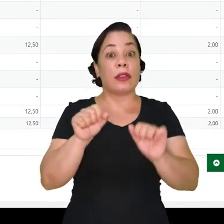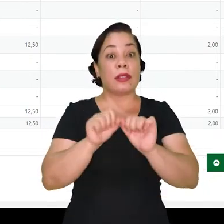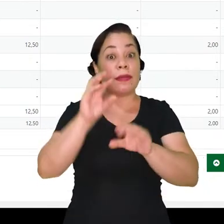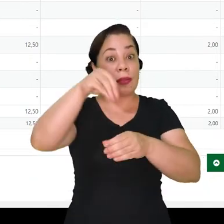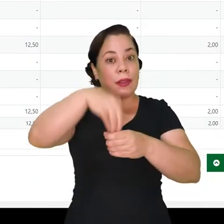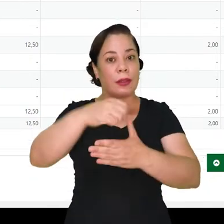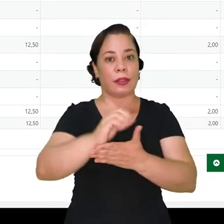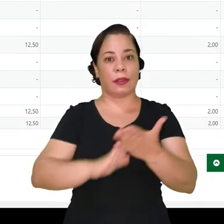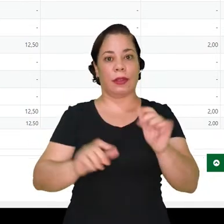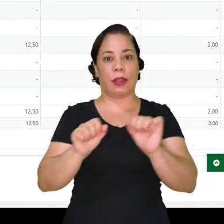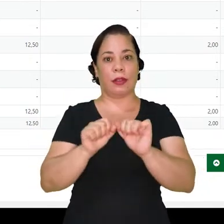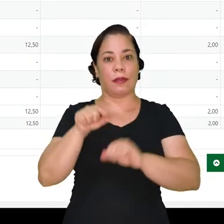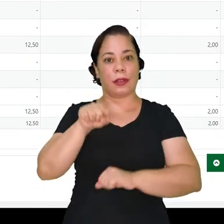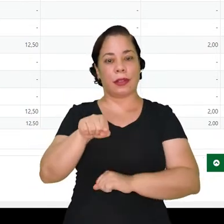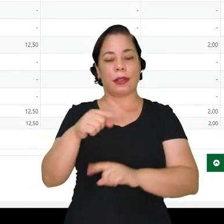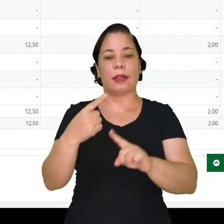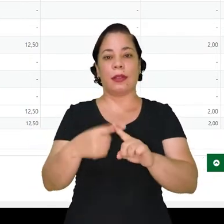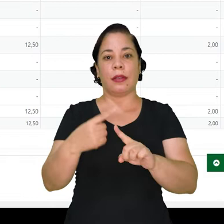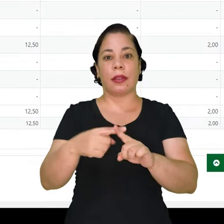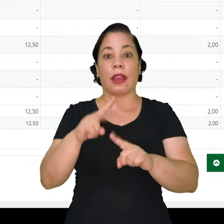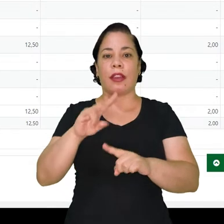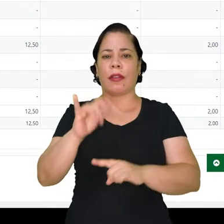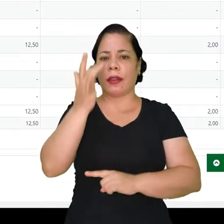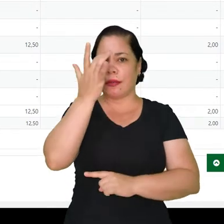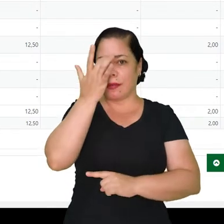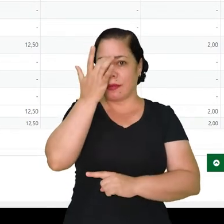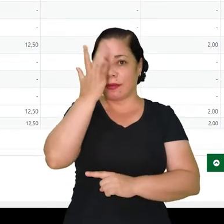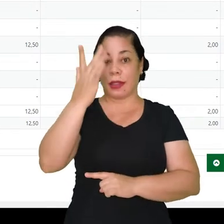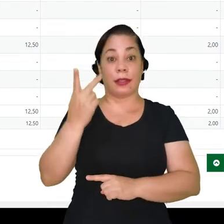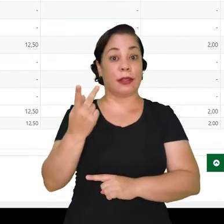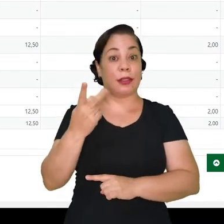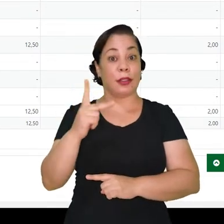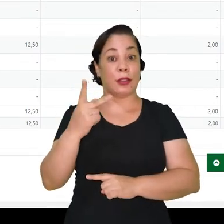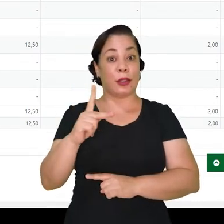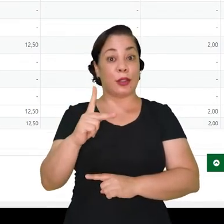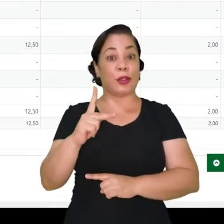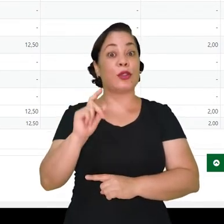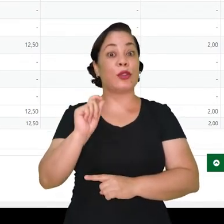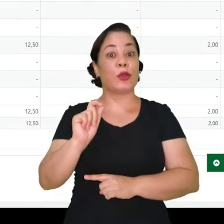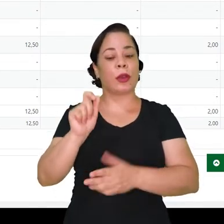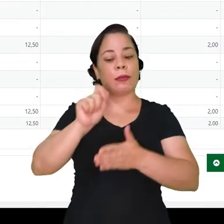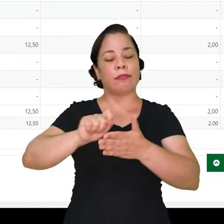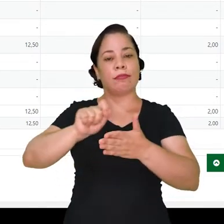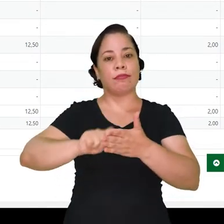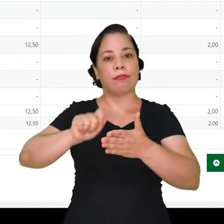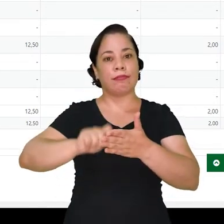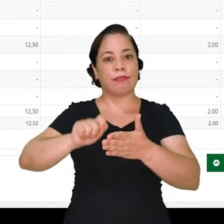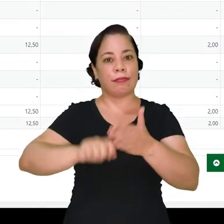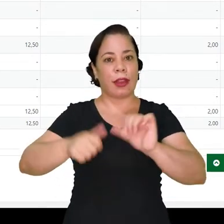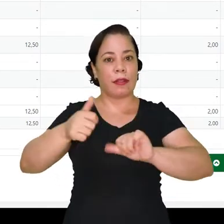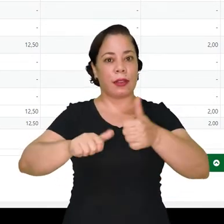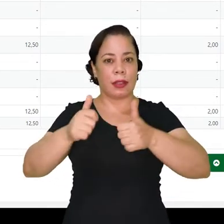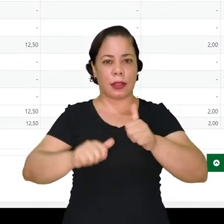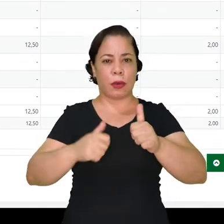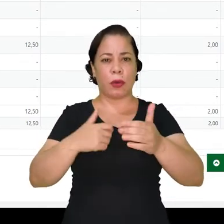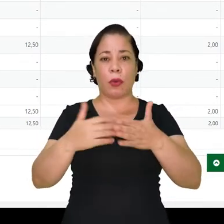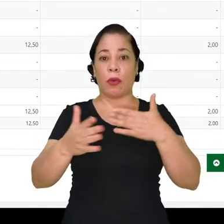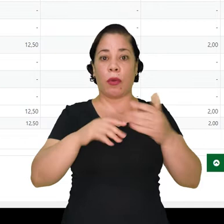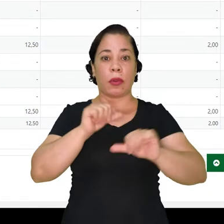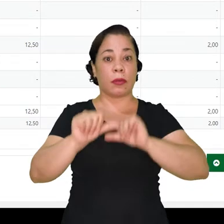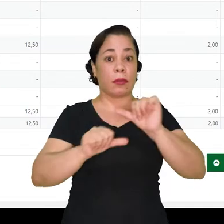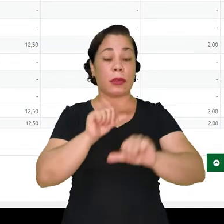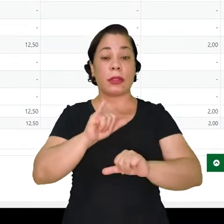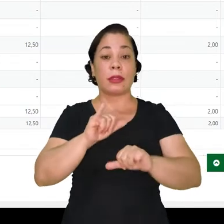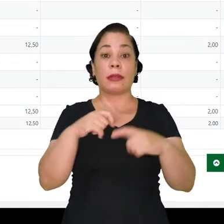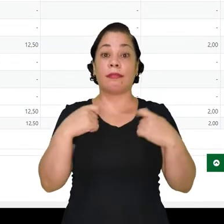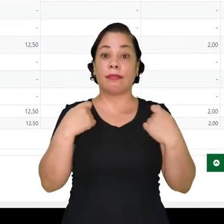na própria atividade, porque isso, inclusive, facilita a sua avaliação. E deixe para fazer qualquer tipo de alteração